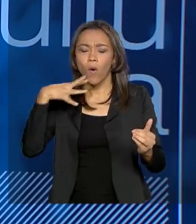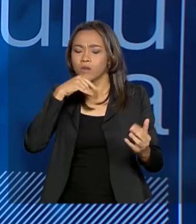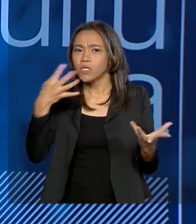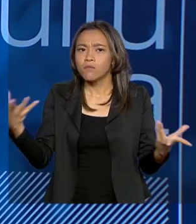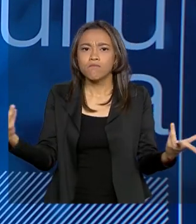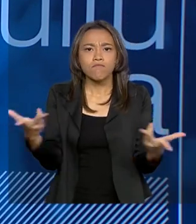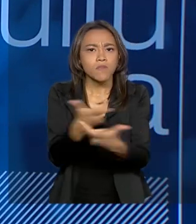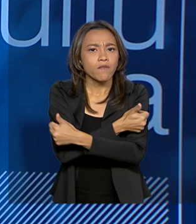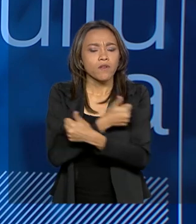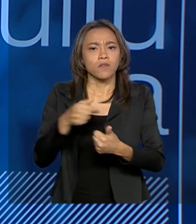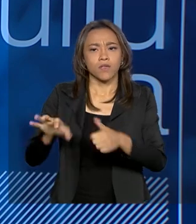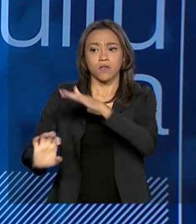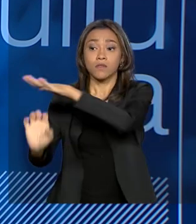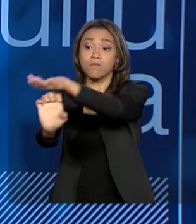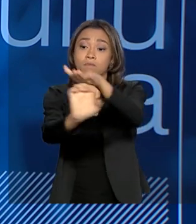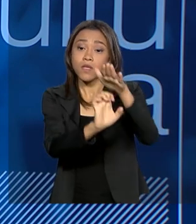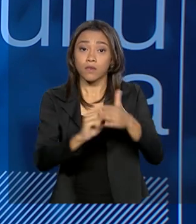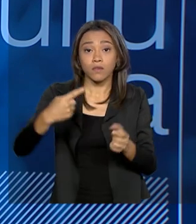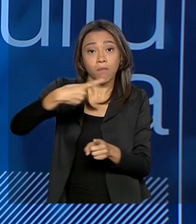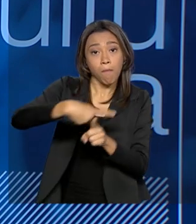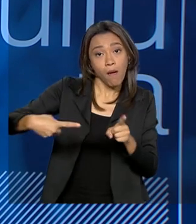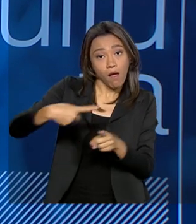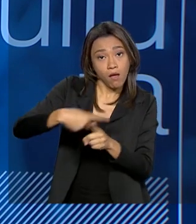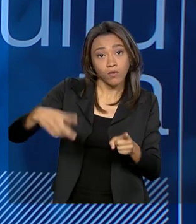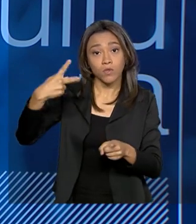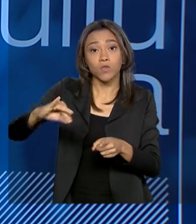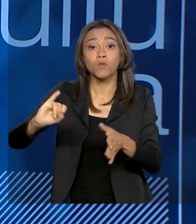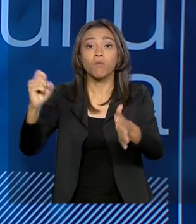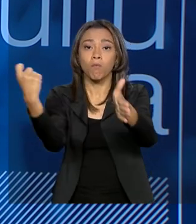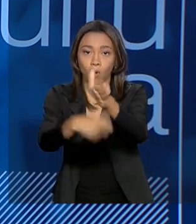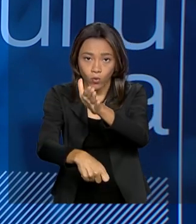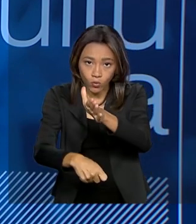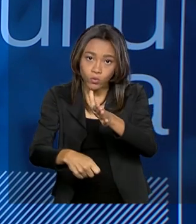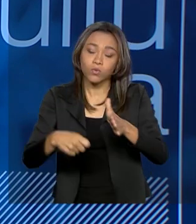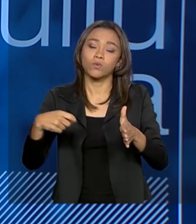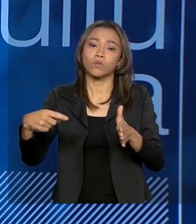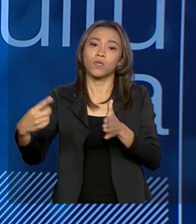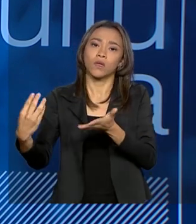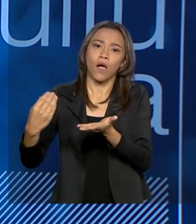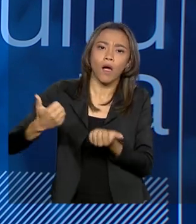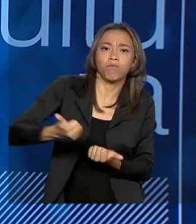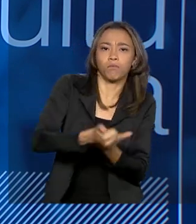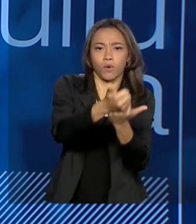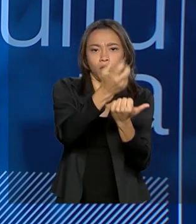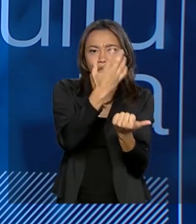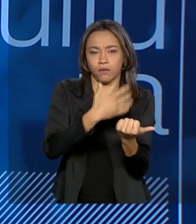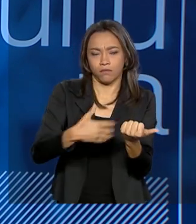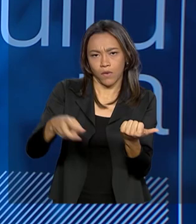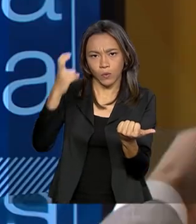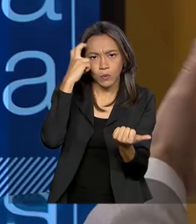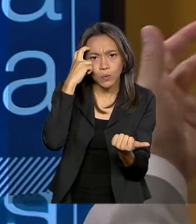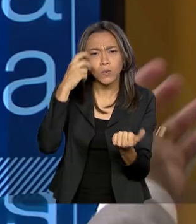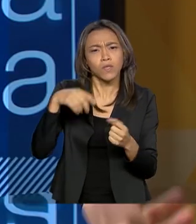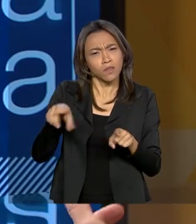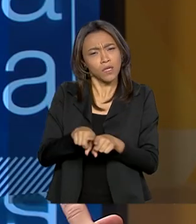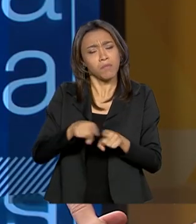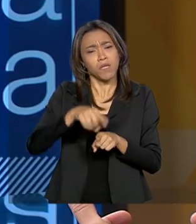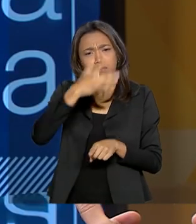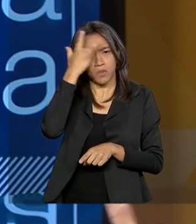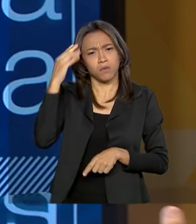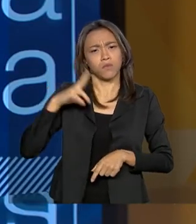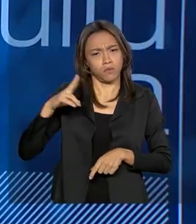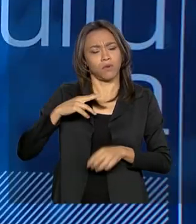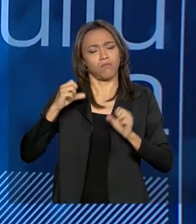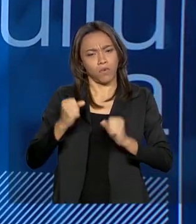parte dos seus impostos para, justamente, produtos culturais, para obras de físicas também. Pessoas físicas também.